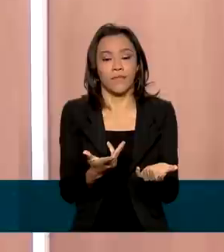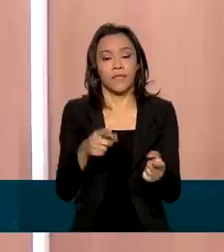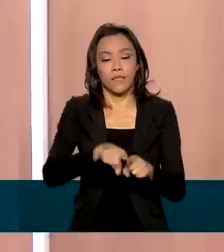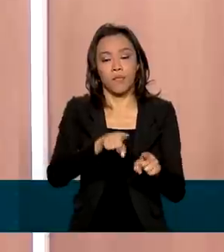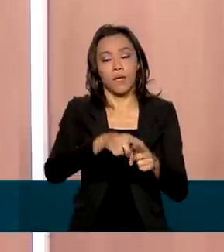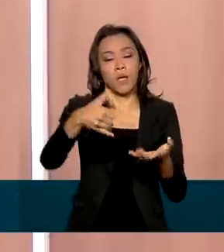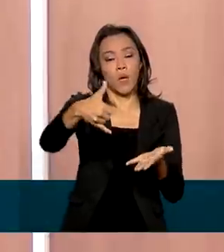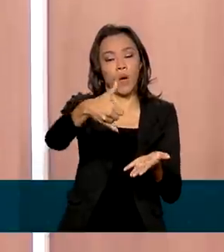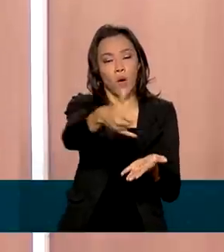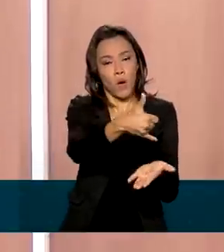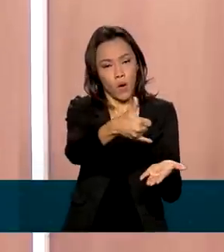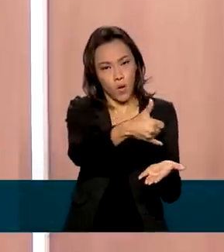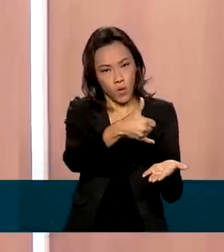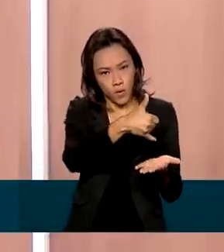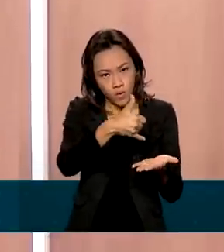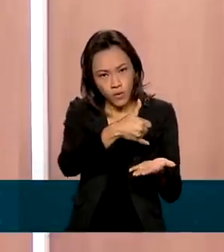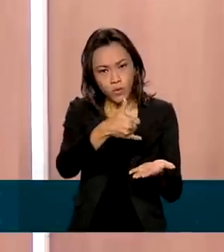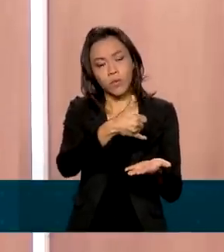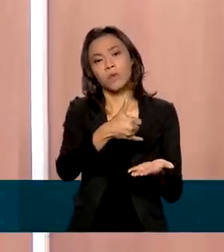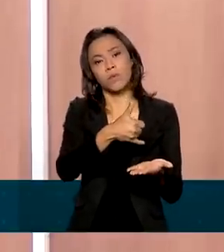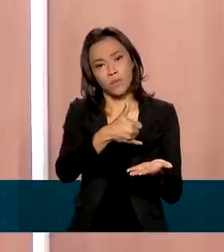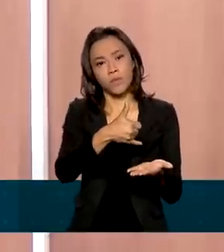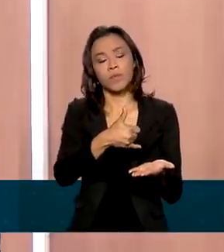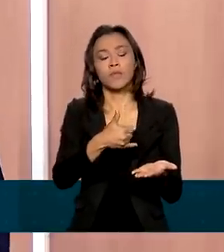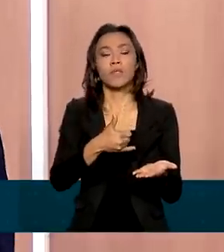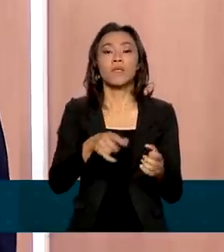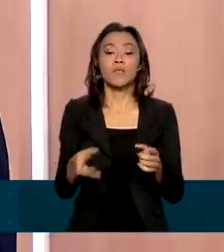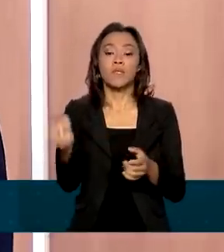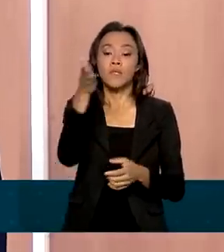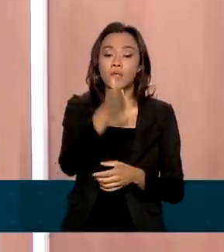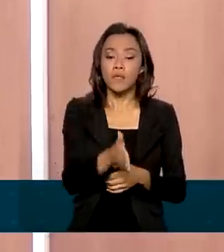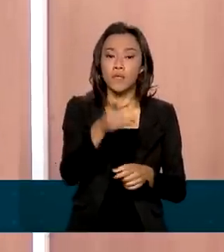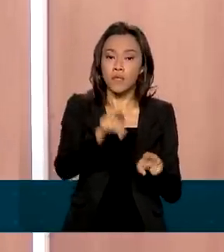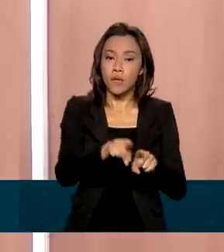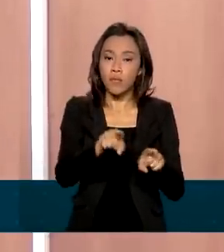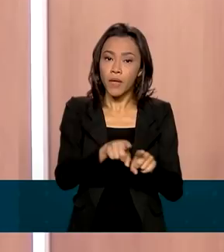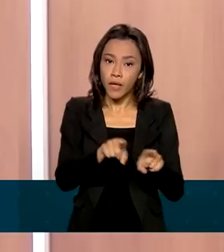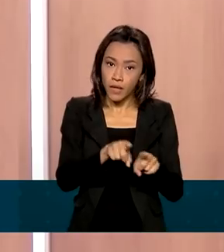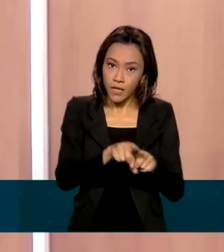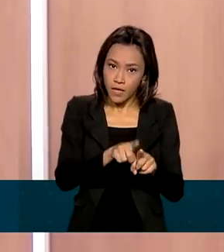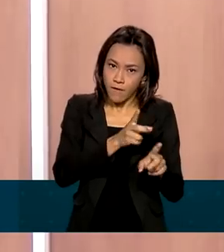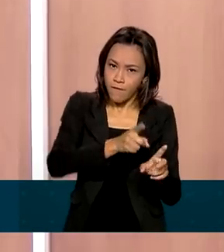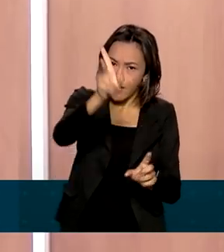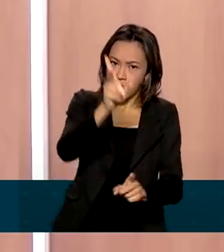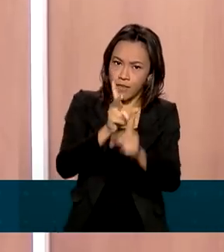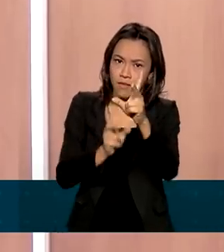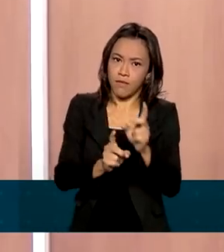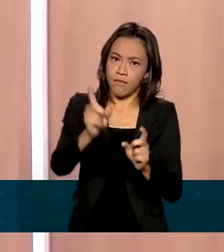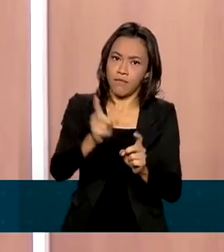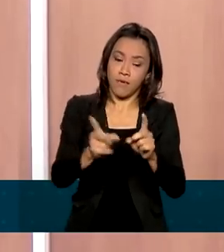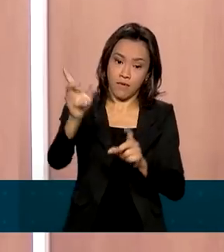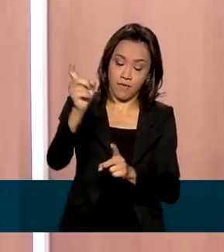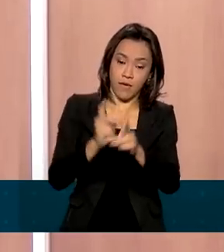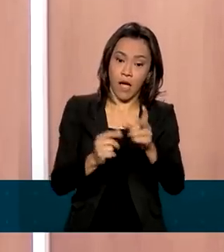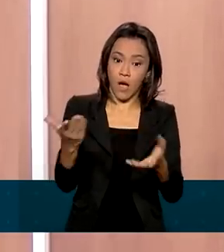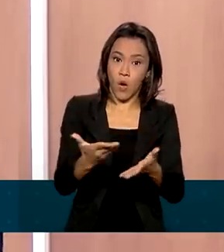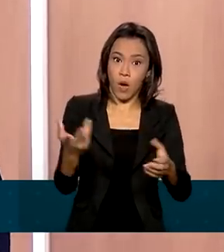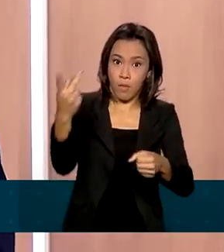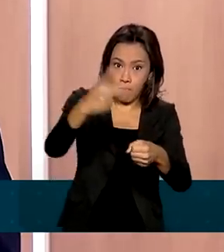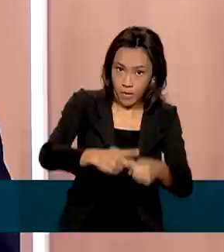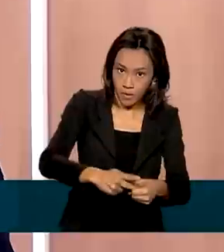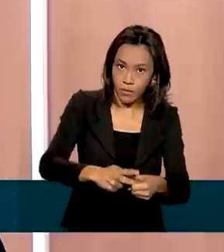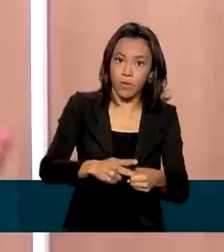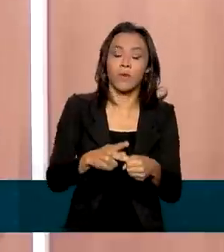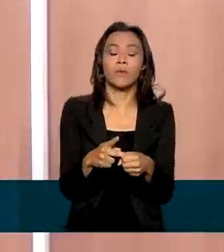óleos brutos, e um crescimento mais modesto em termos de café. E do ponto de vista da importação, nós tivemos também o petróleo, já agora petróleo mais